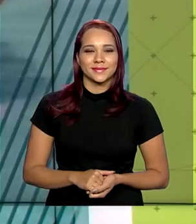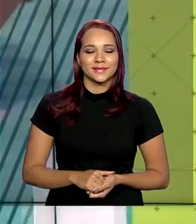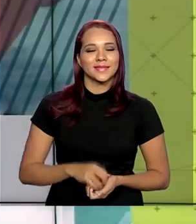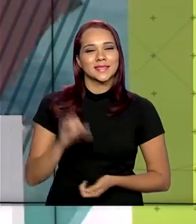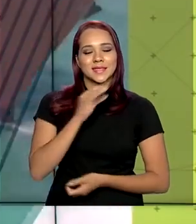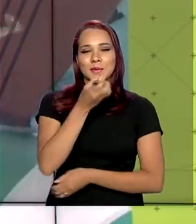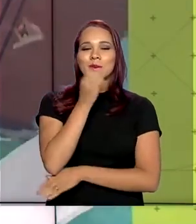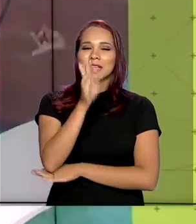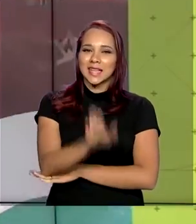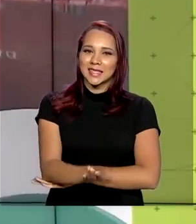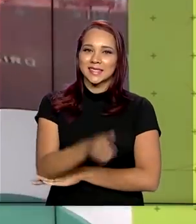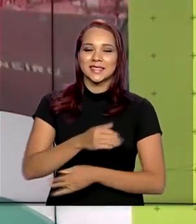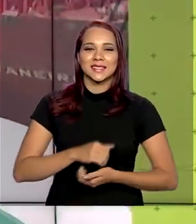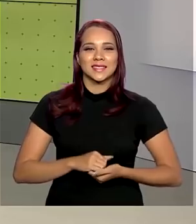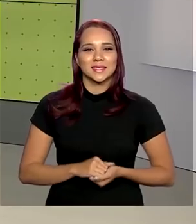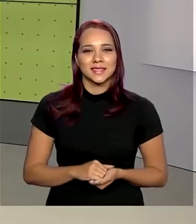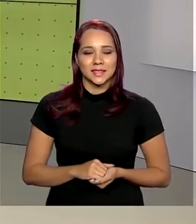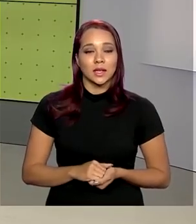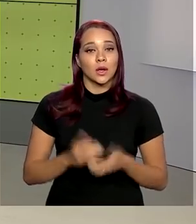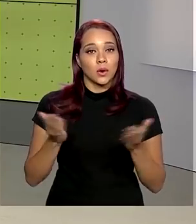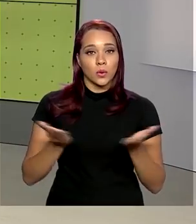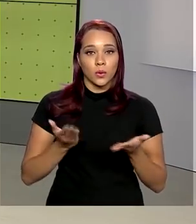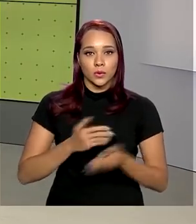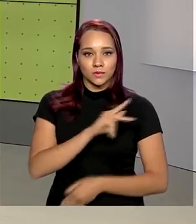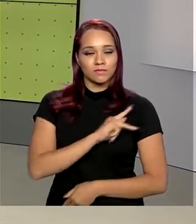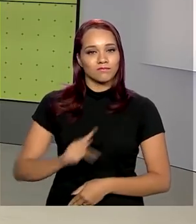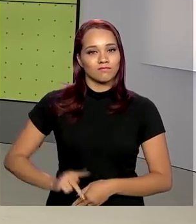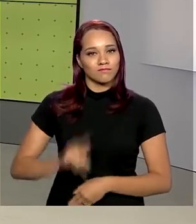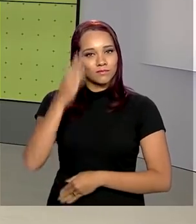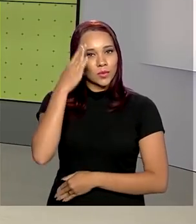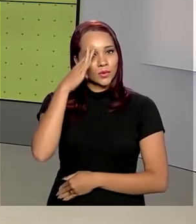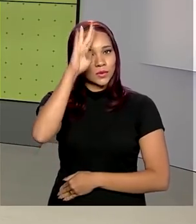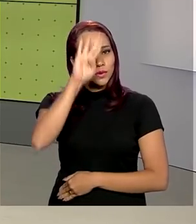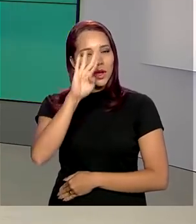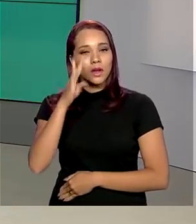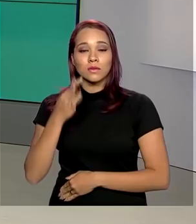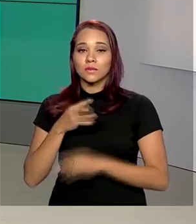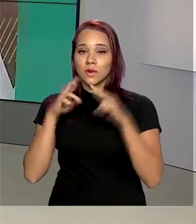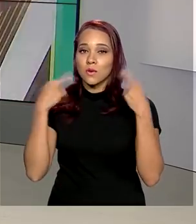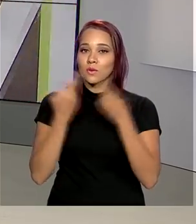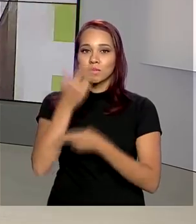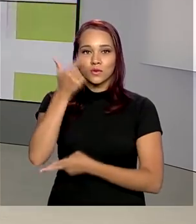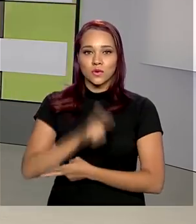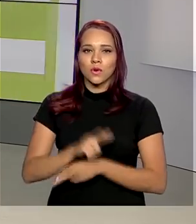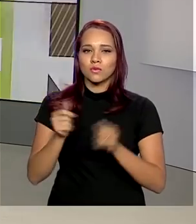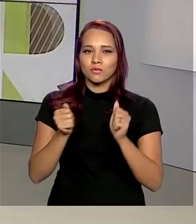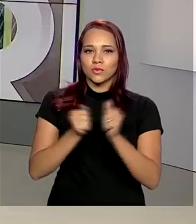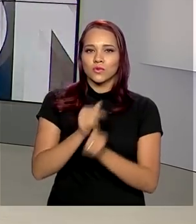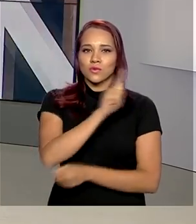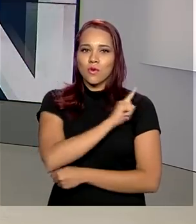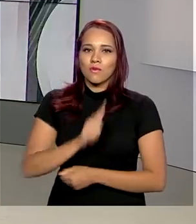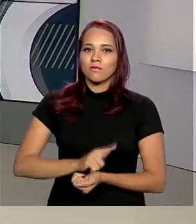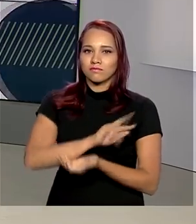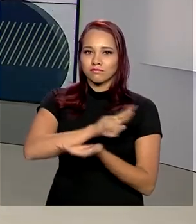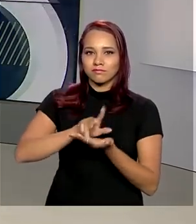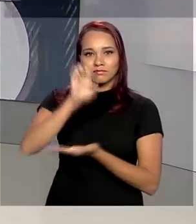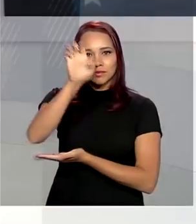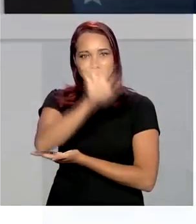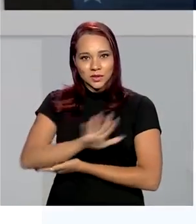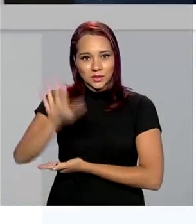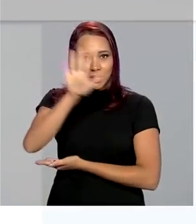Olá, boa tarde. Hoje o presidente Jair Bolsonaro voltou a se reunir com governadores. A reunião por